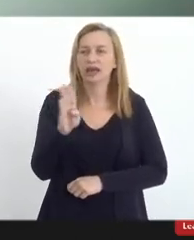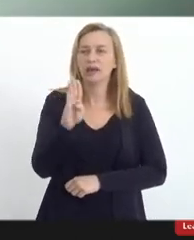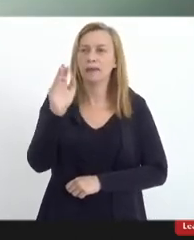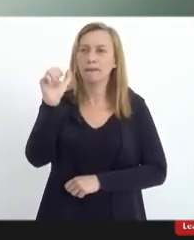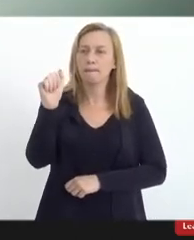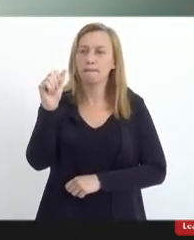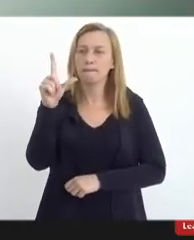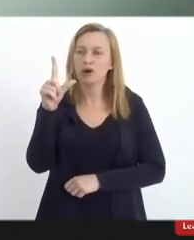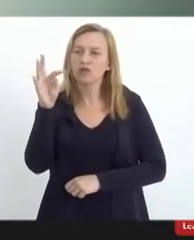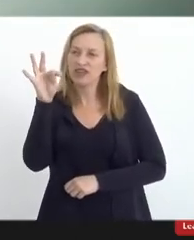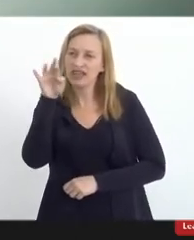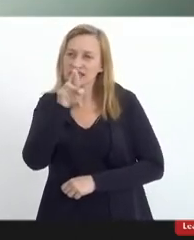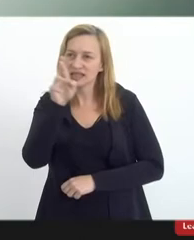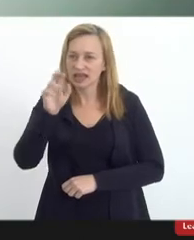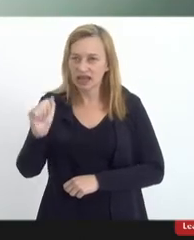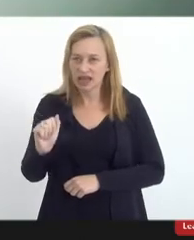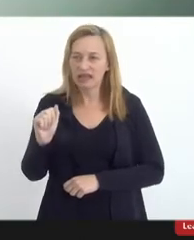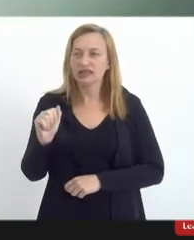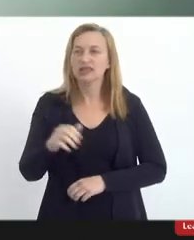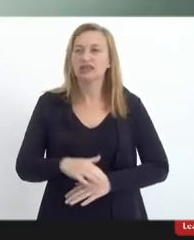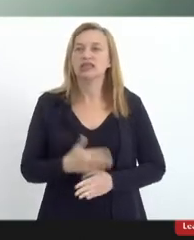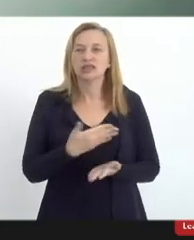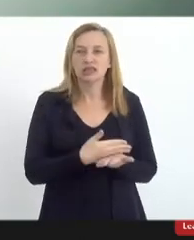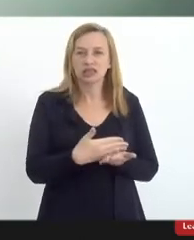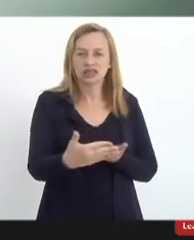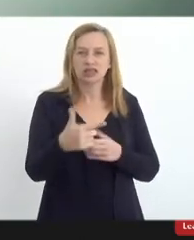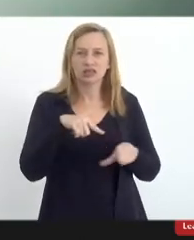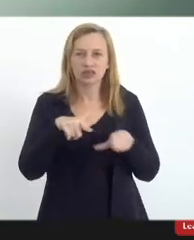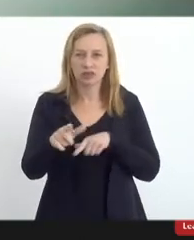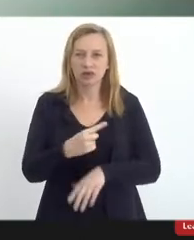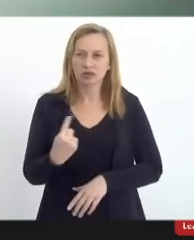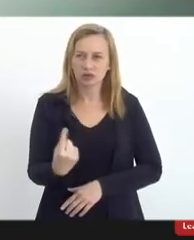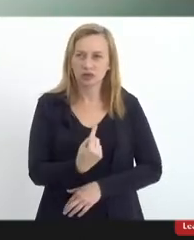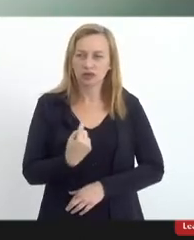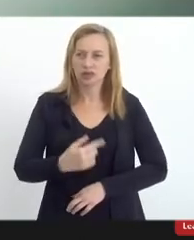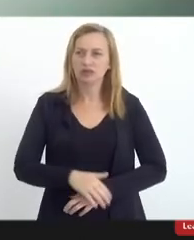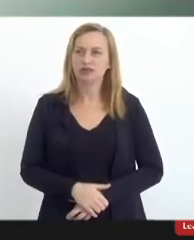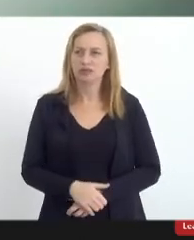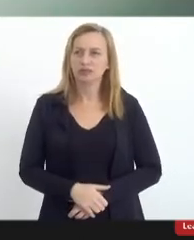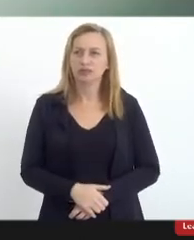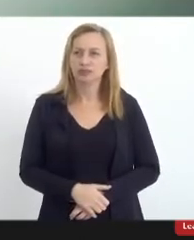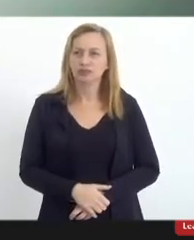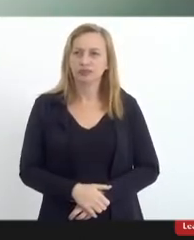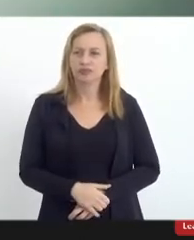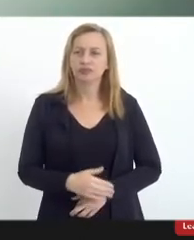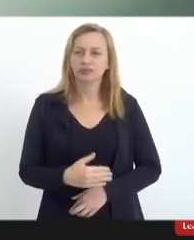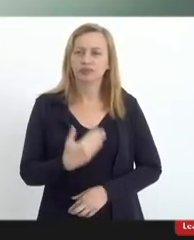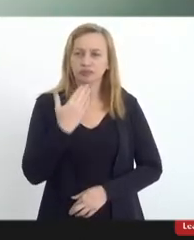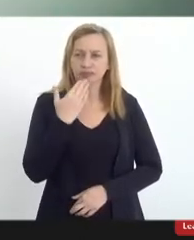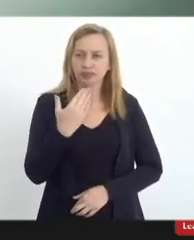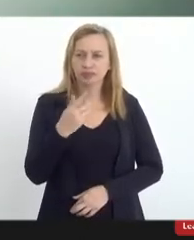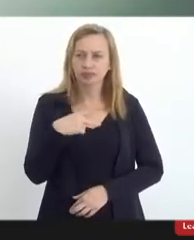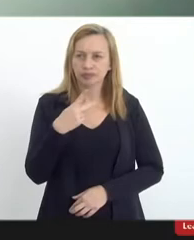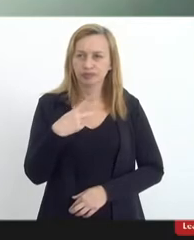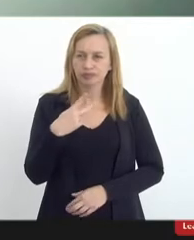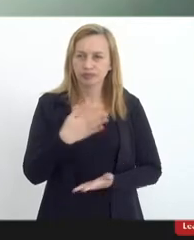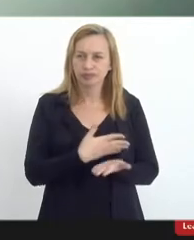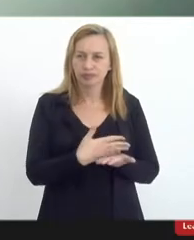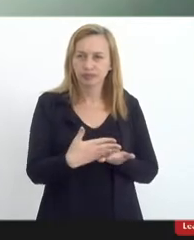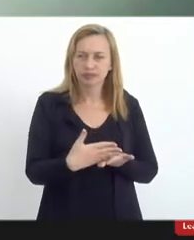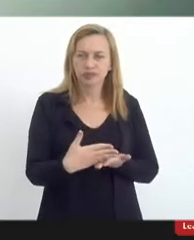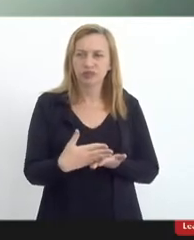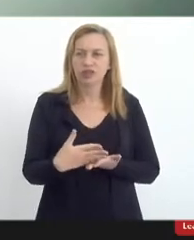Nesse sentido, abrindo os nossos trabalhos, eu passo a palavra inicialmente ao